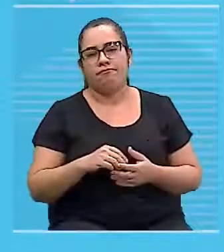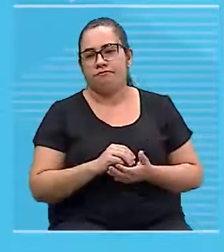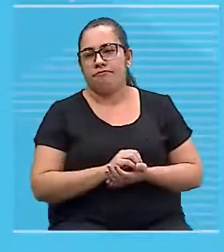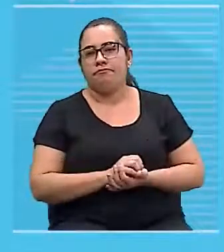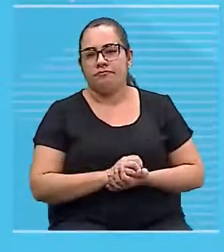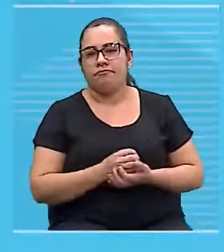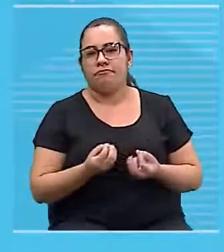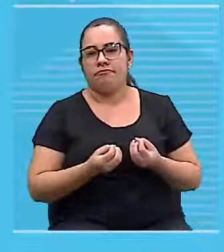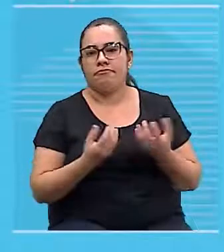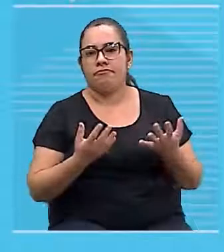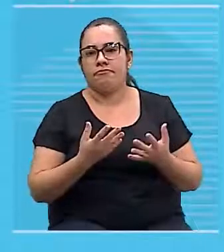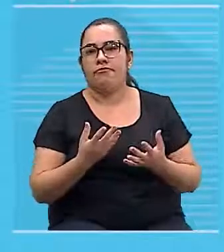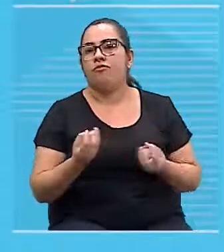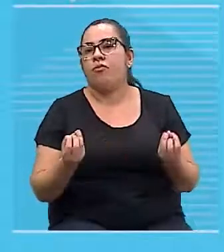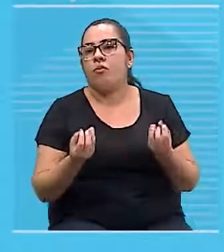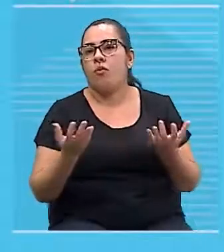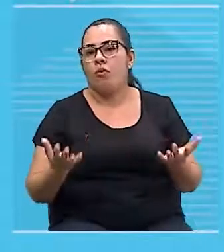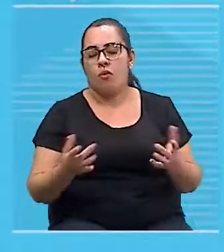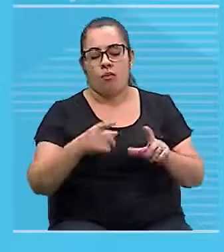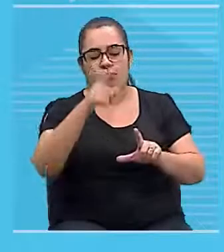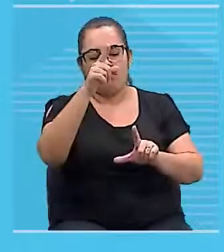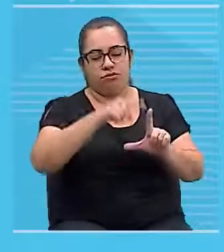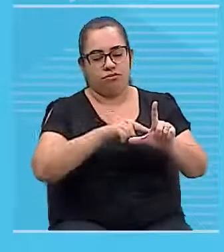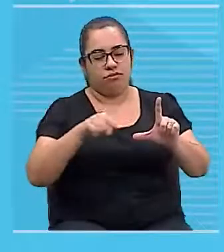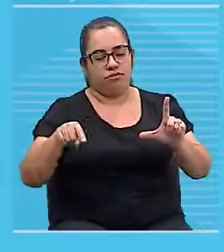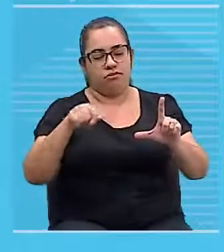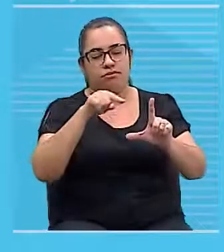Só lembrar que formam 90 graus.